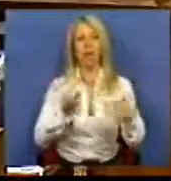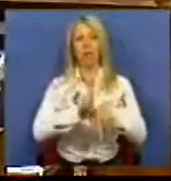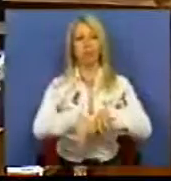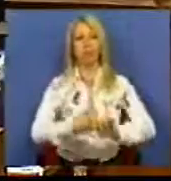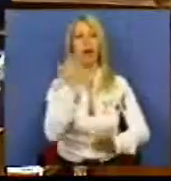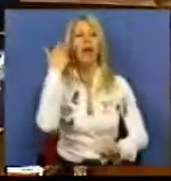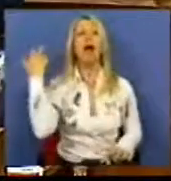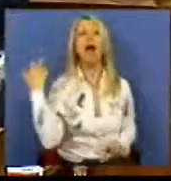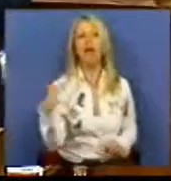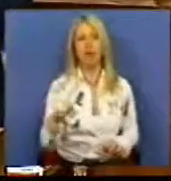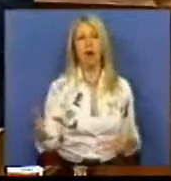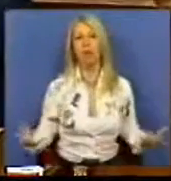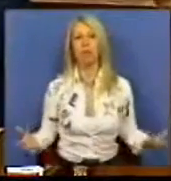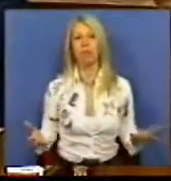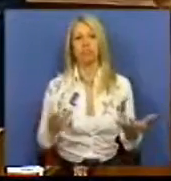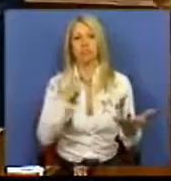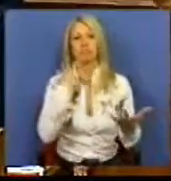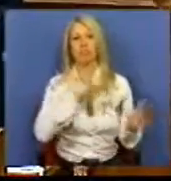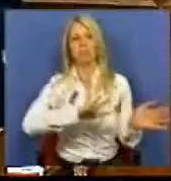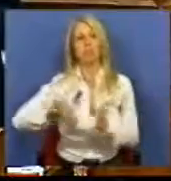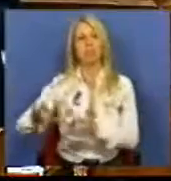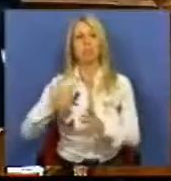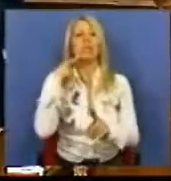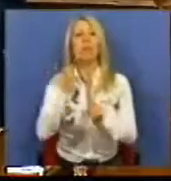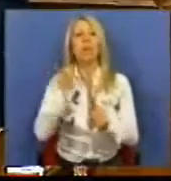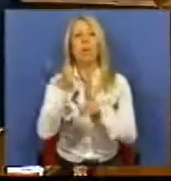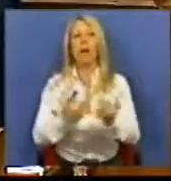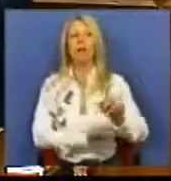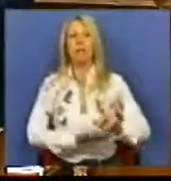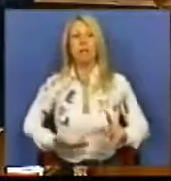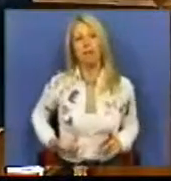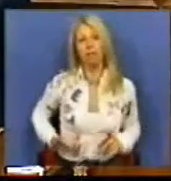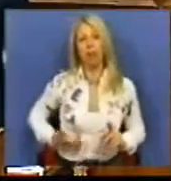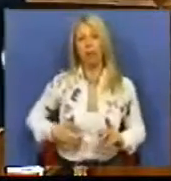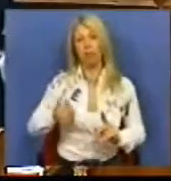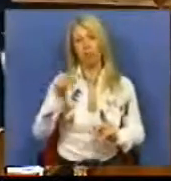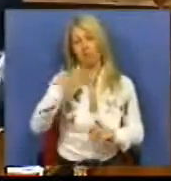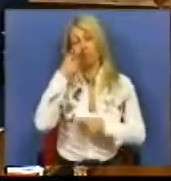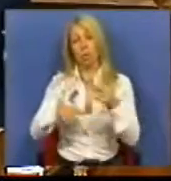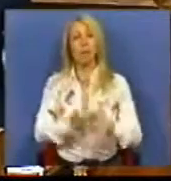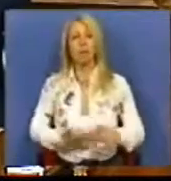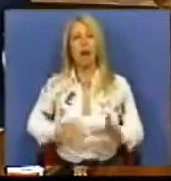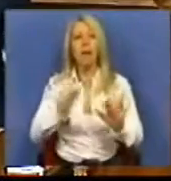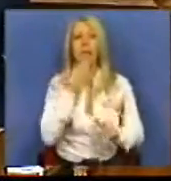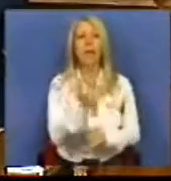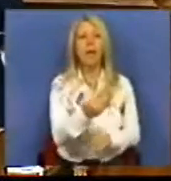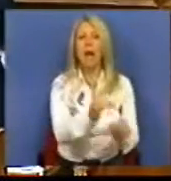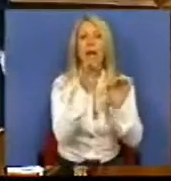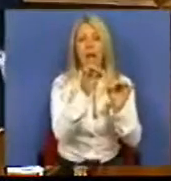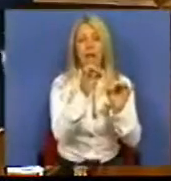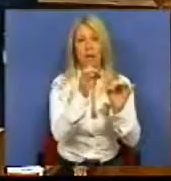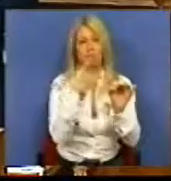secundarizam o investimento e o combate ao desemprego e o apoio aos desempregados e nada pede. E sublinho isto, Sr. Primeiro-Ministro.